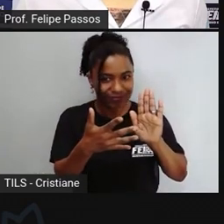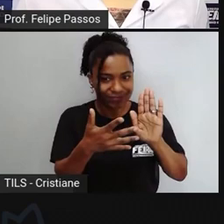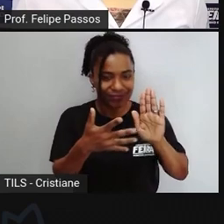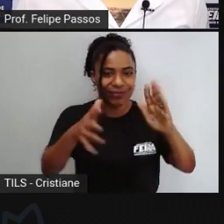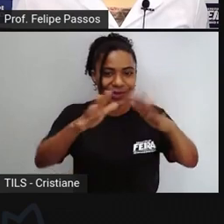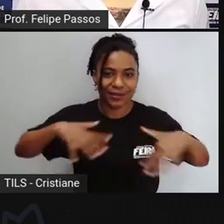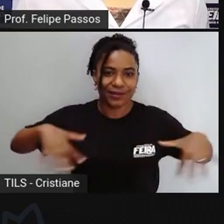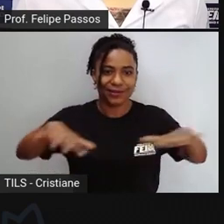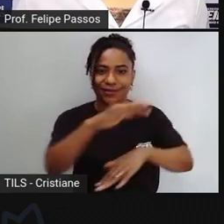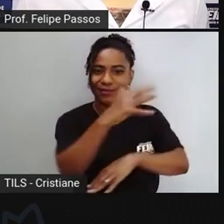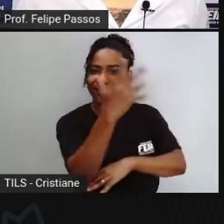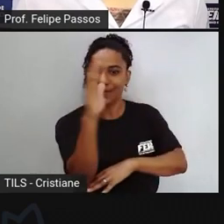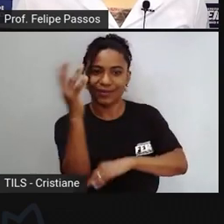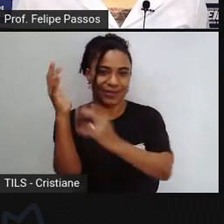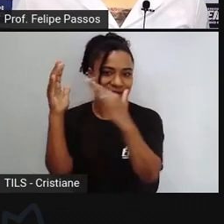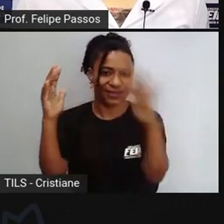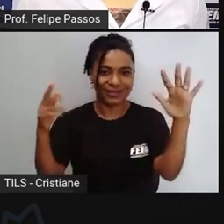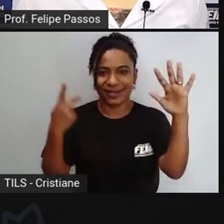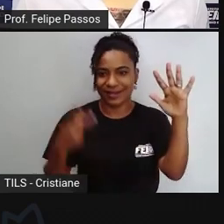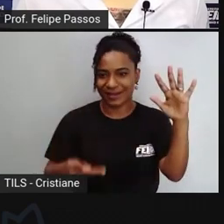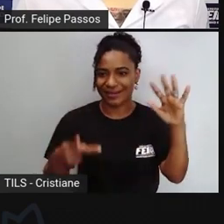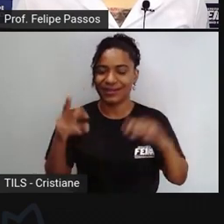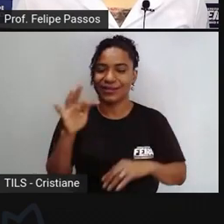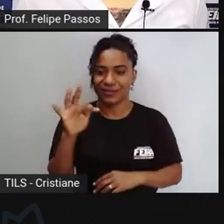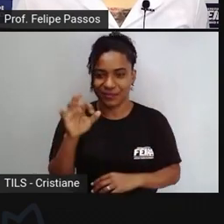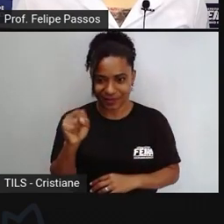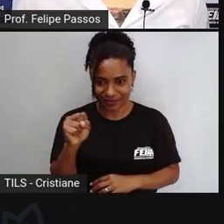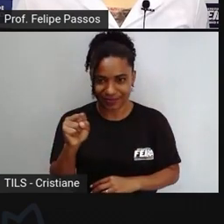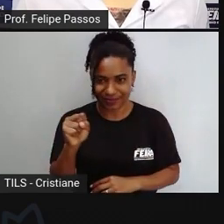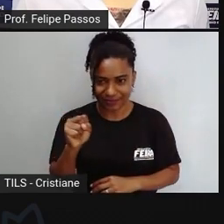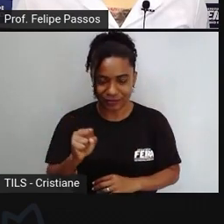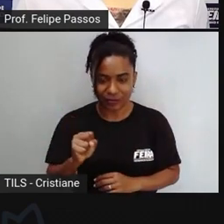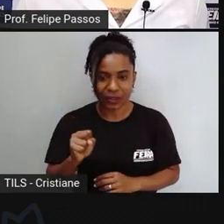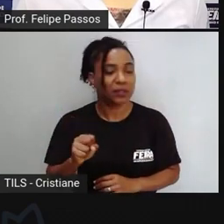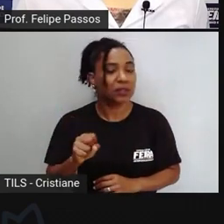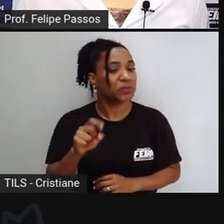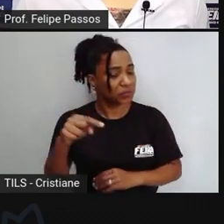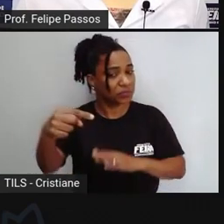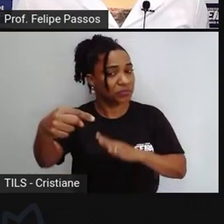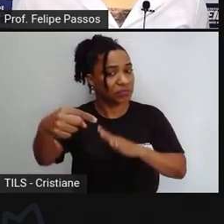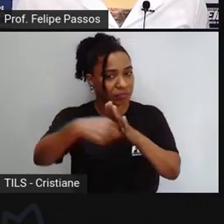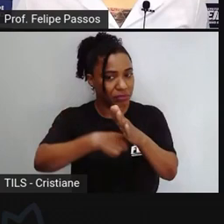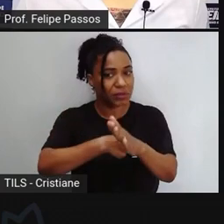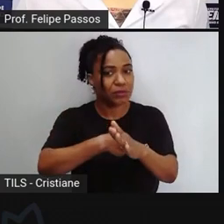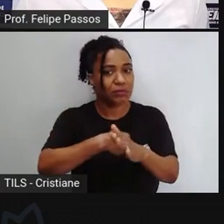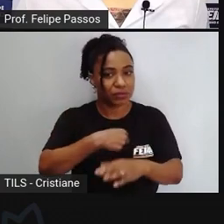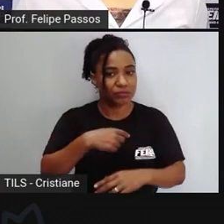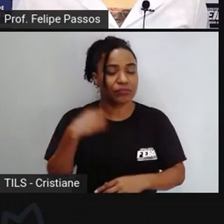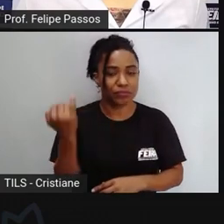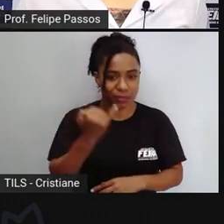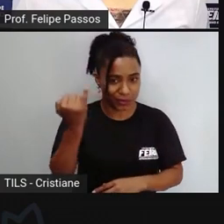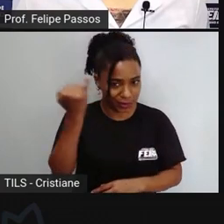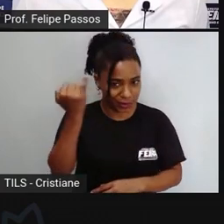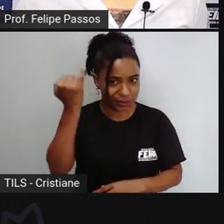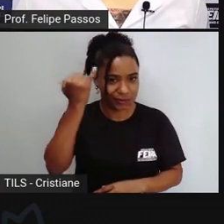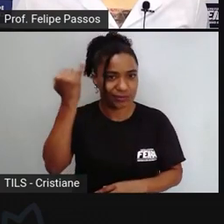ambiente em feira de santana a sua pergunta é muito importante